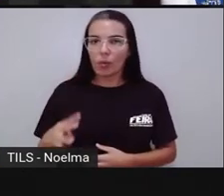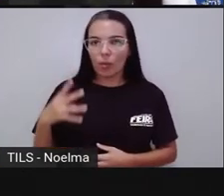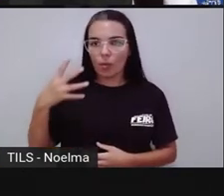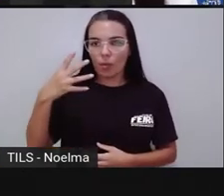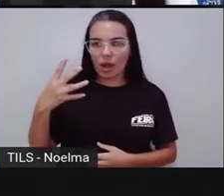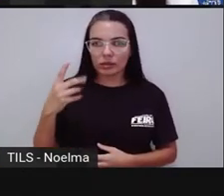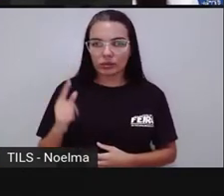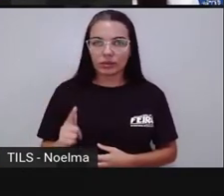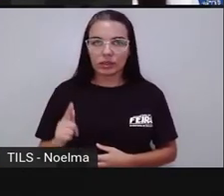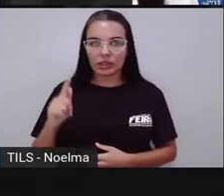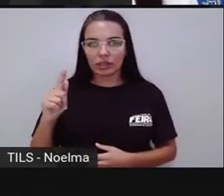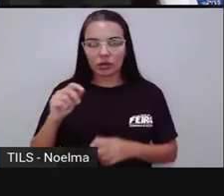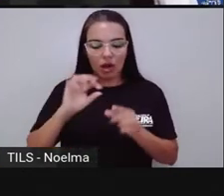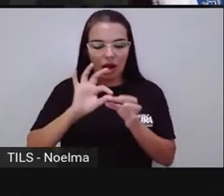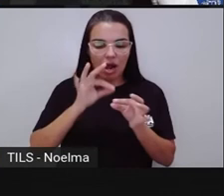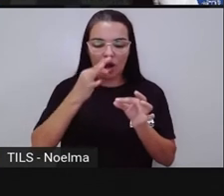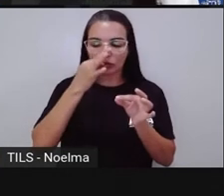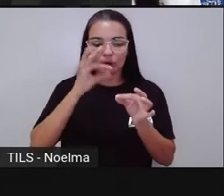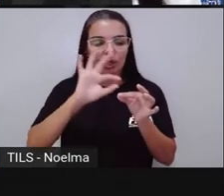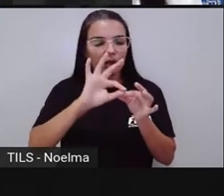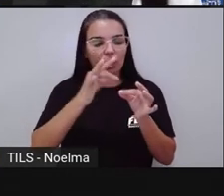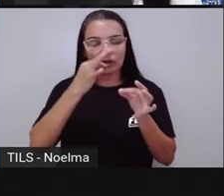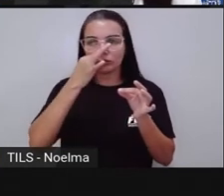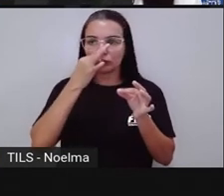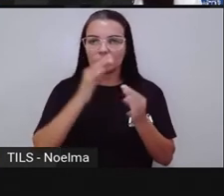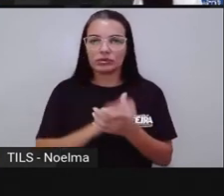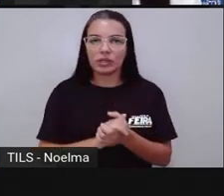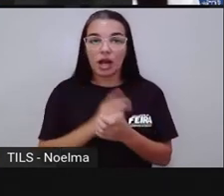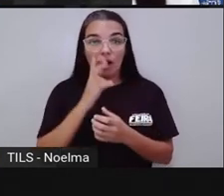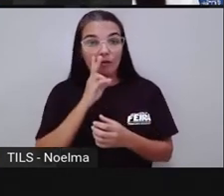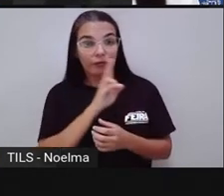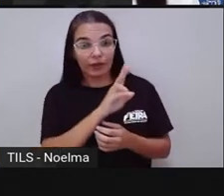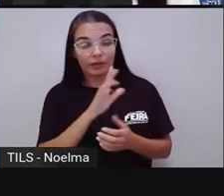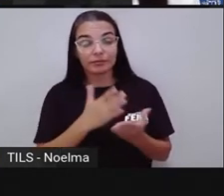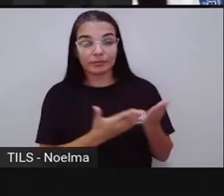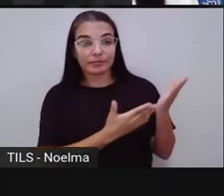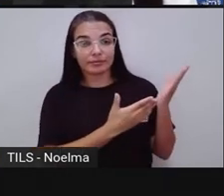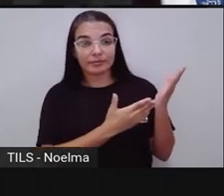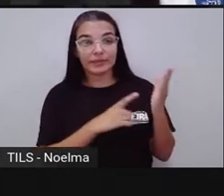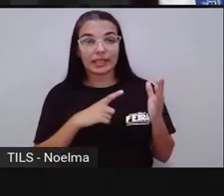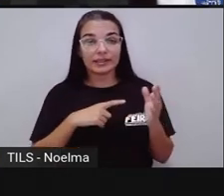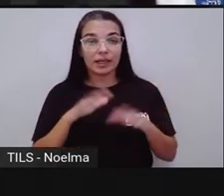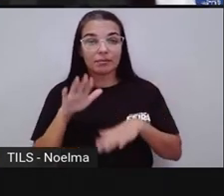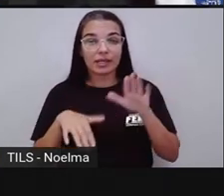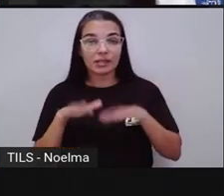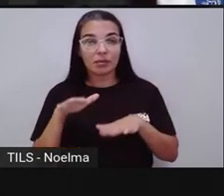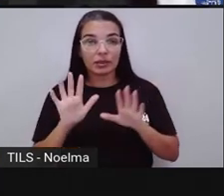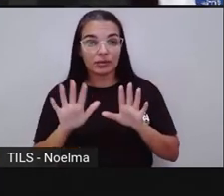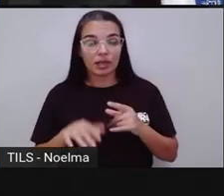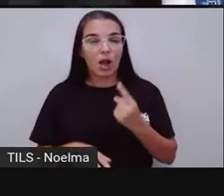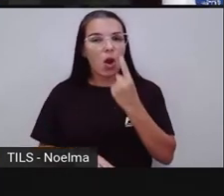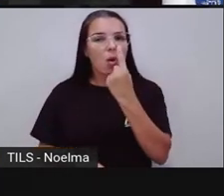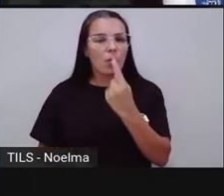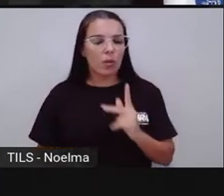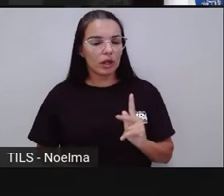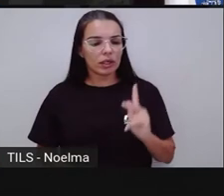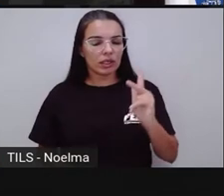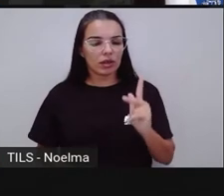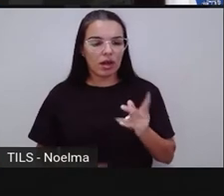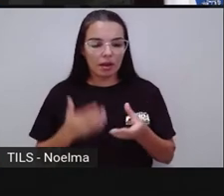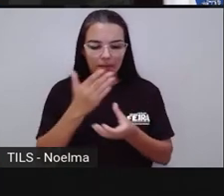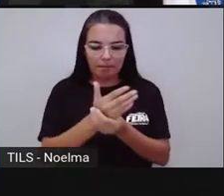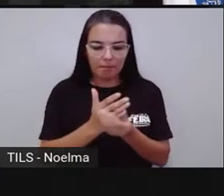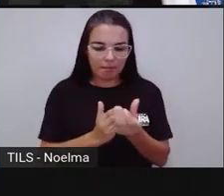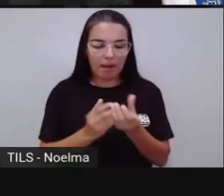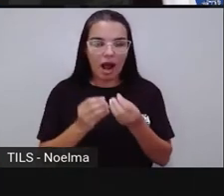vão existir frutas com massa maior e com massa menor. Por exemplo, em um quilo de melão, a gente já visualiza